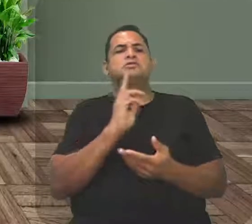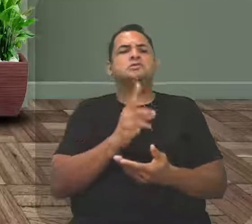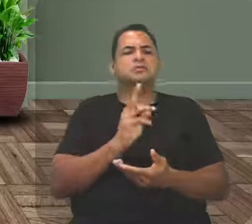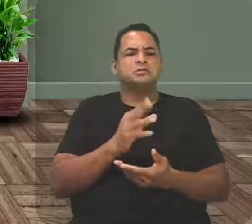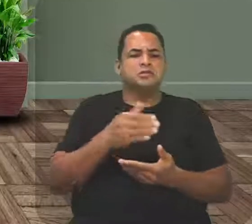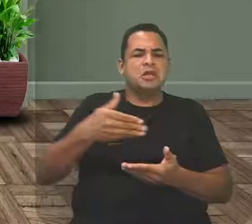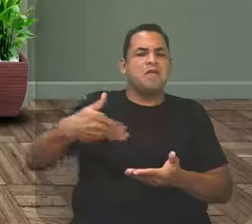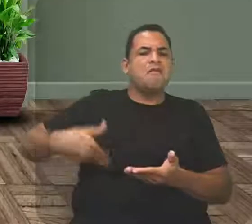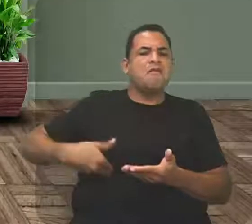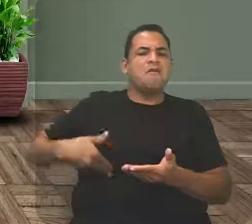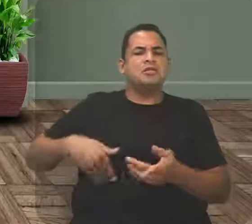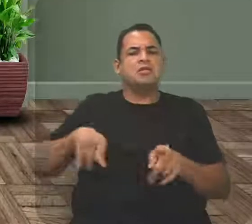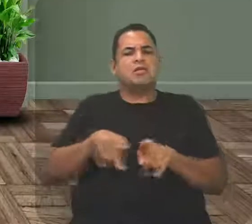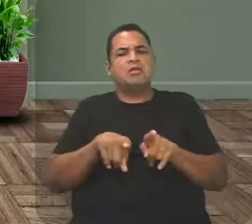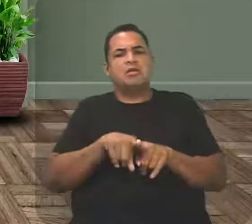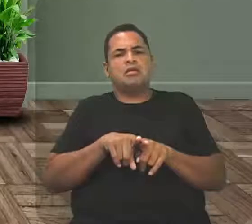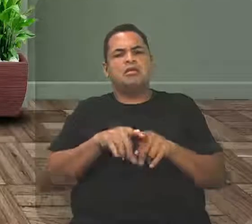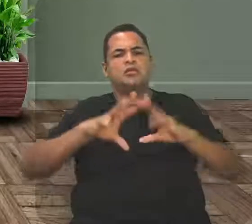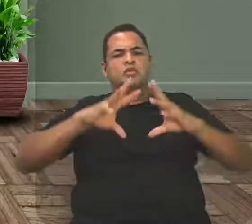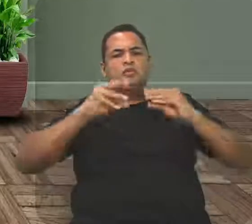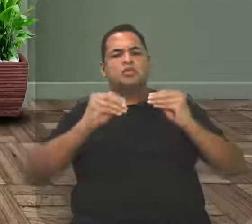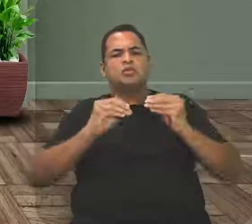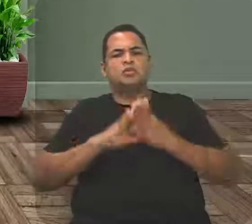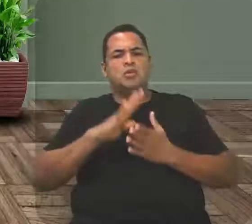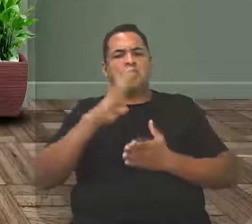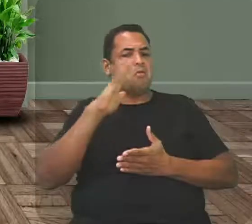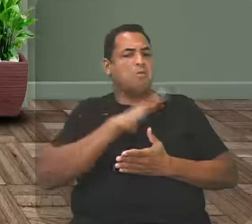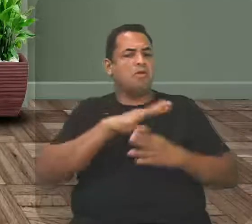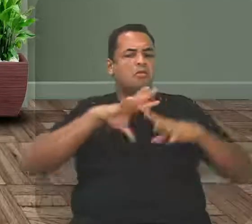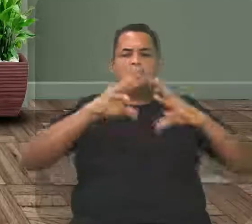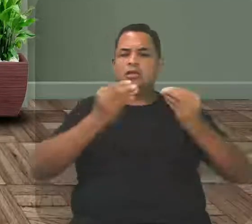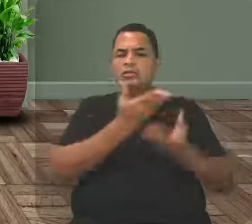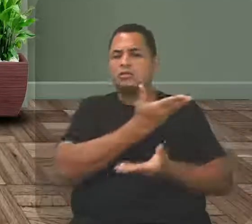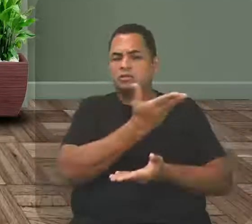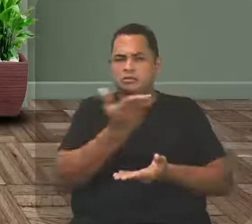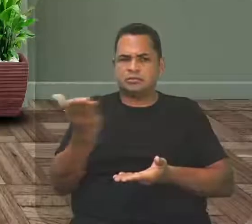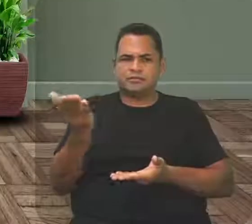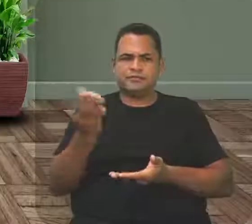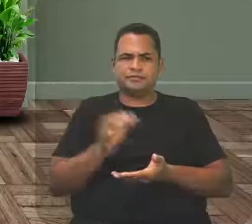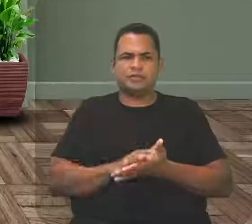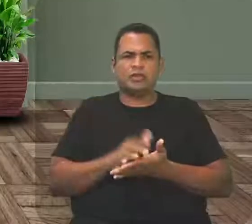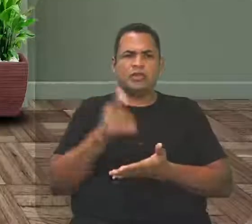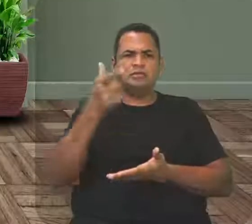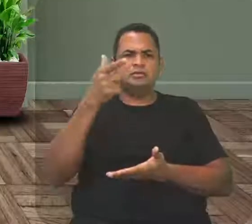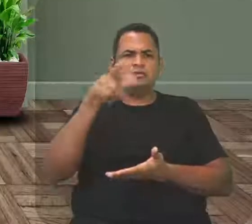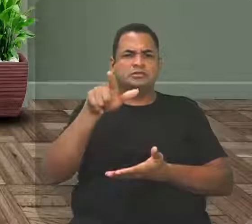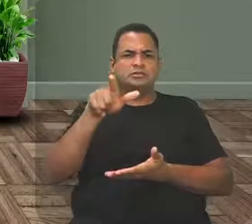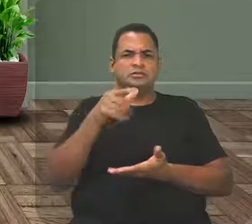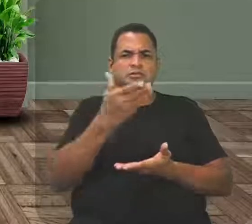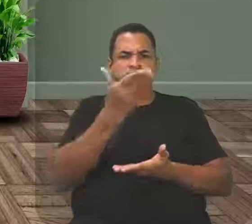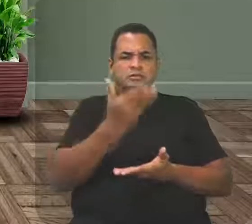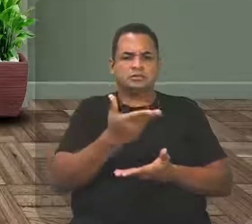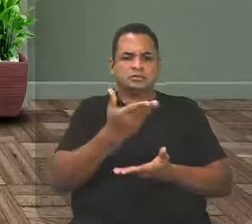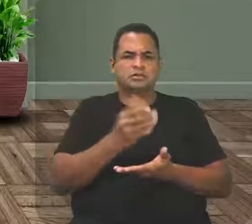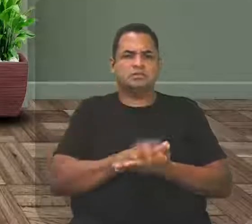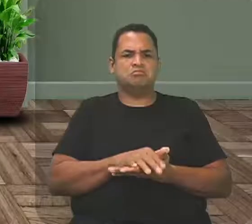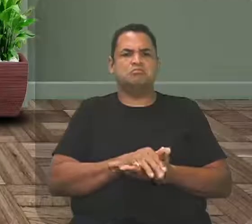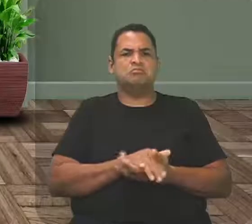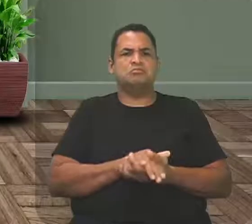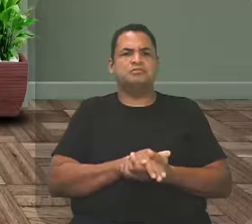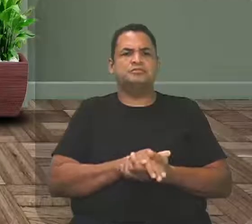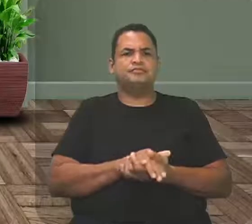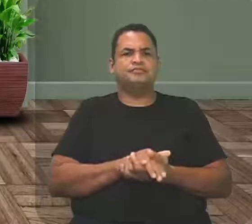e todo o mal continua nos abatendo. E assim a gente consegue perceber na explanação do nosso grande historiador,